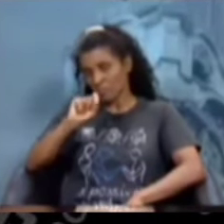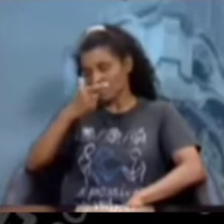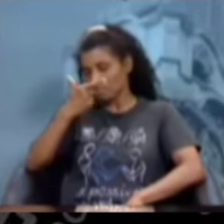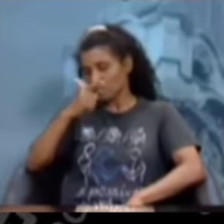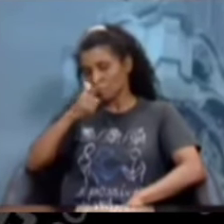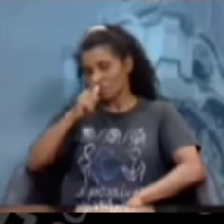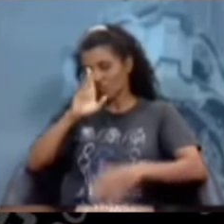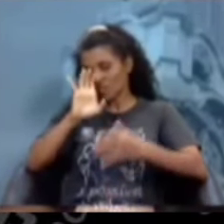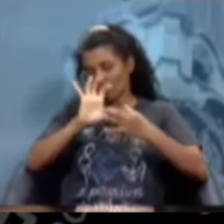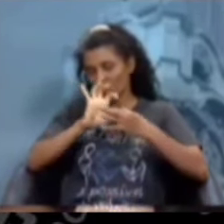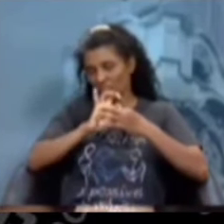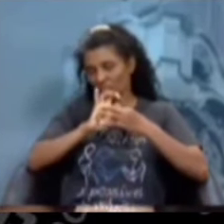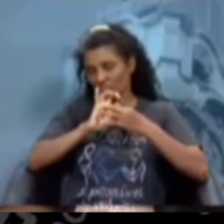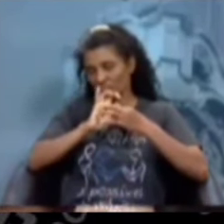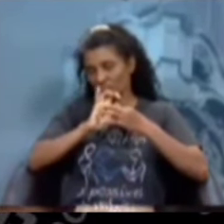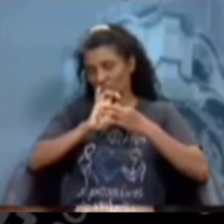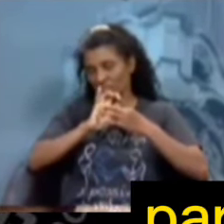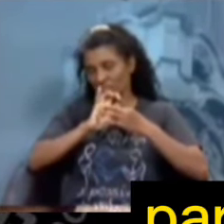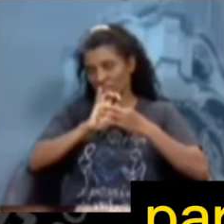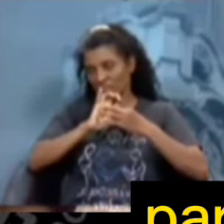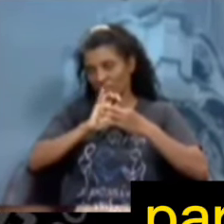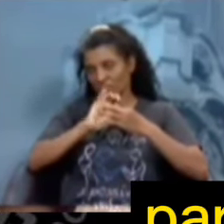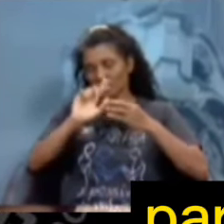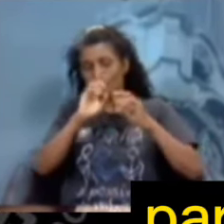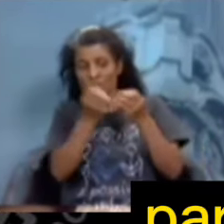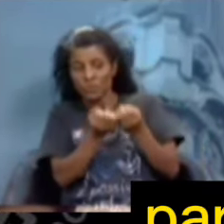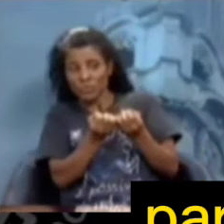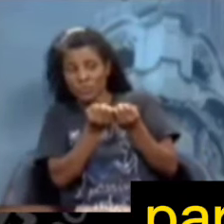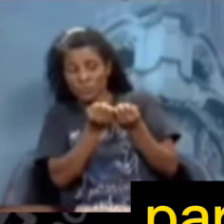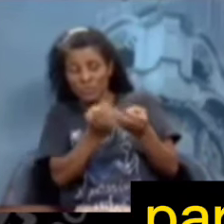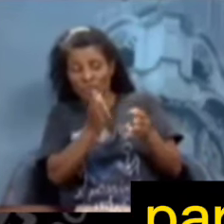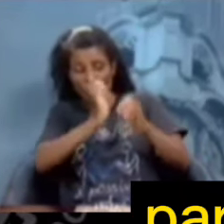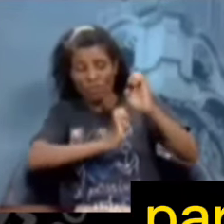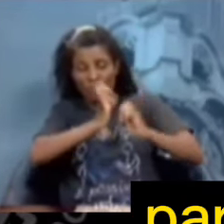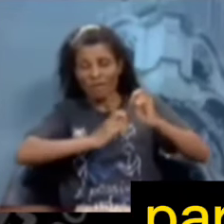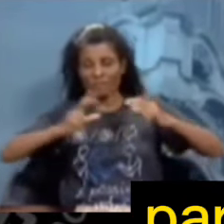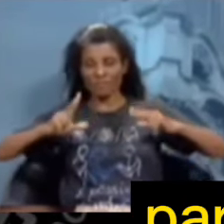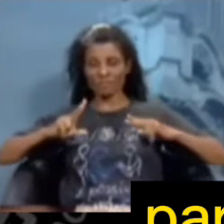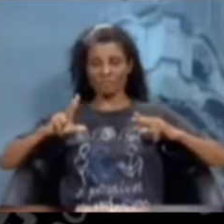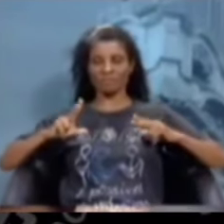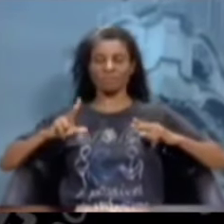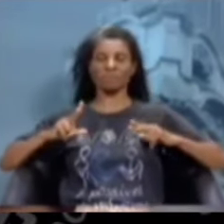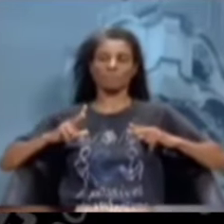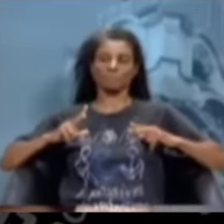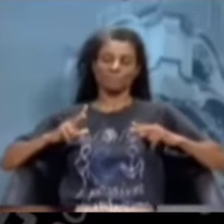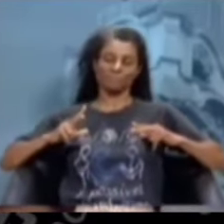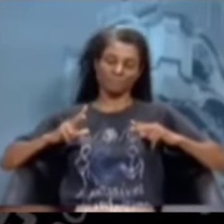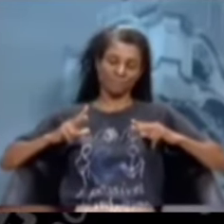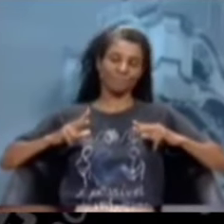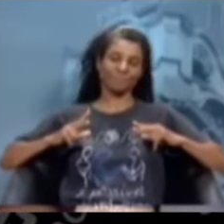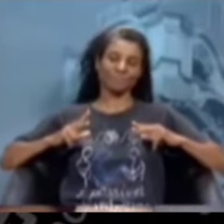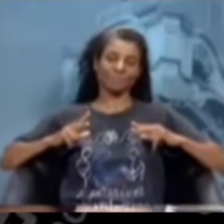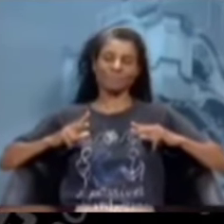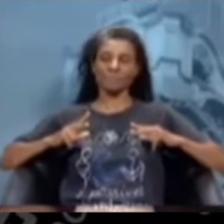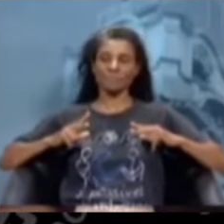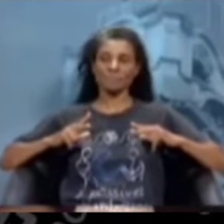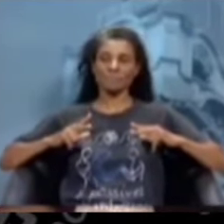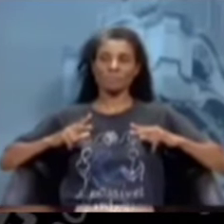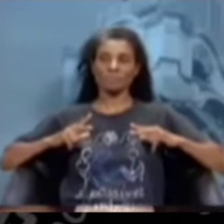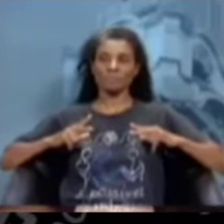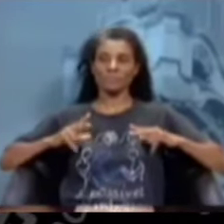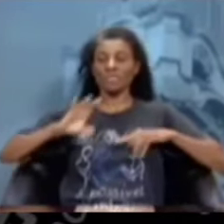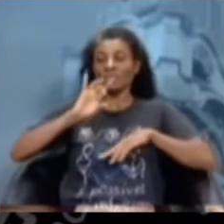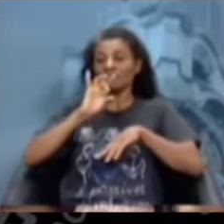alguma nem com entregar para a iniciativa privada essa companhia tão relevante, simplesmente